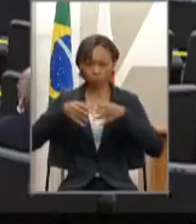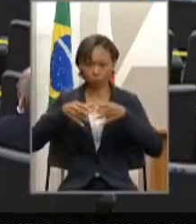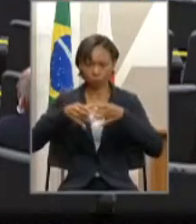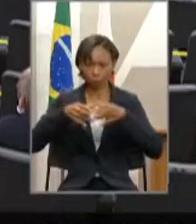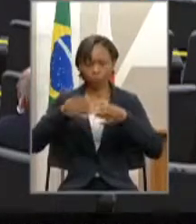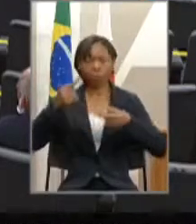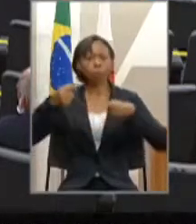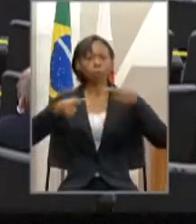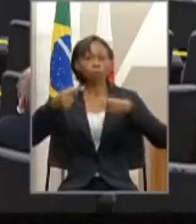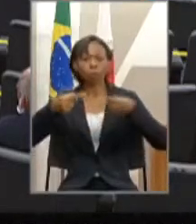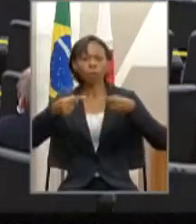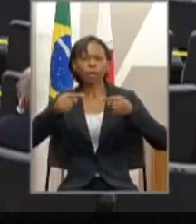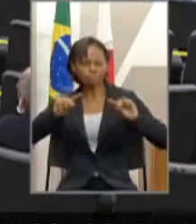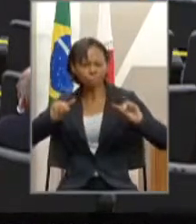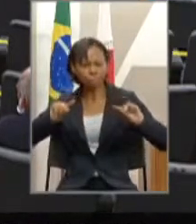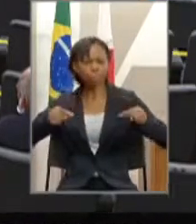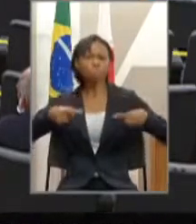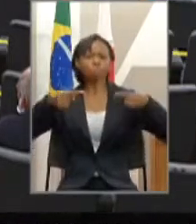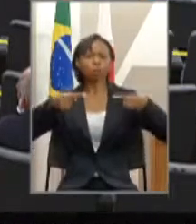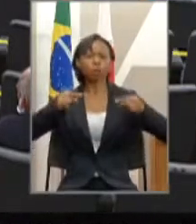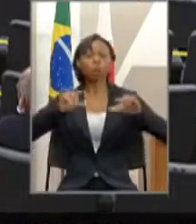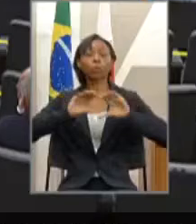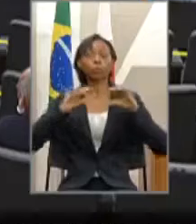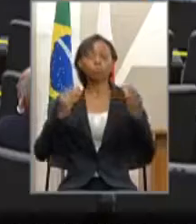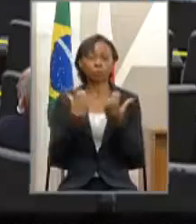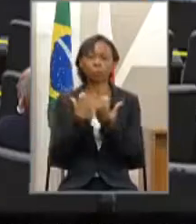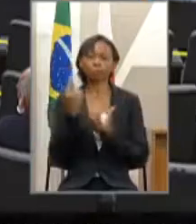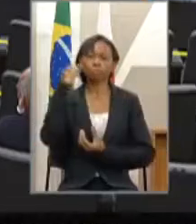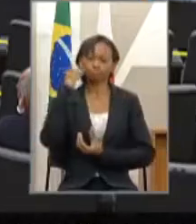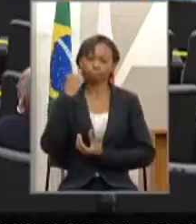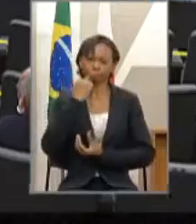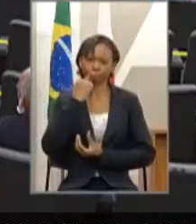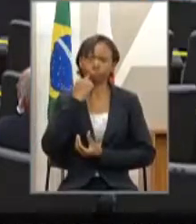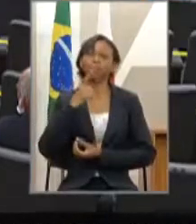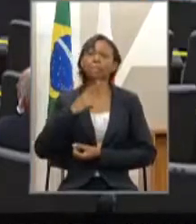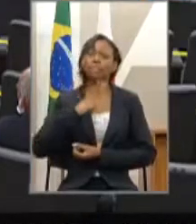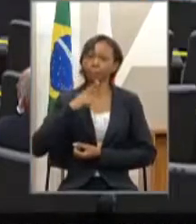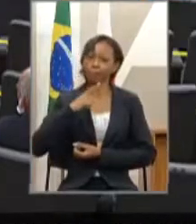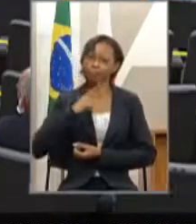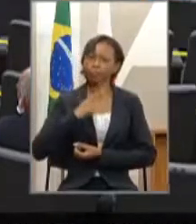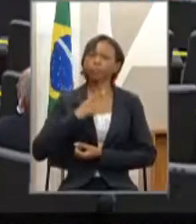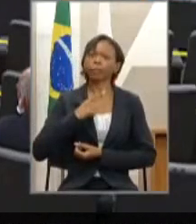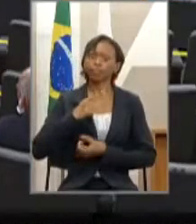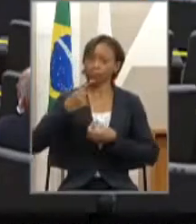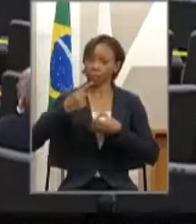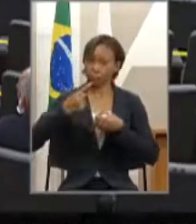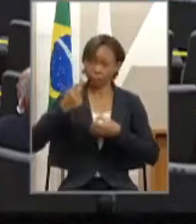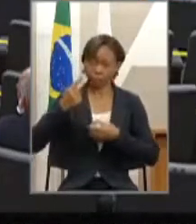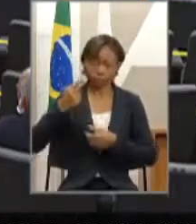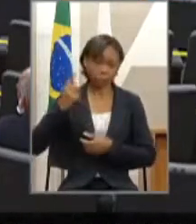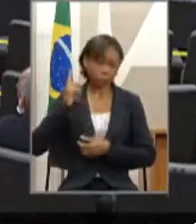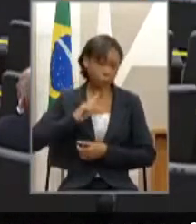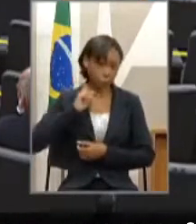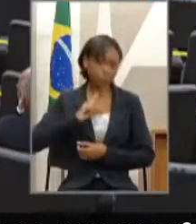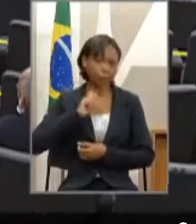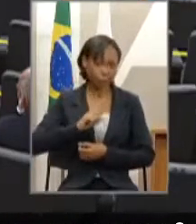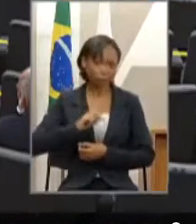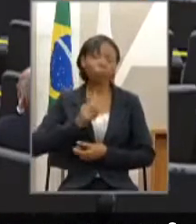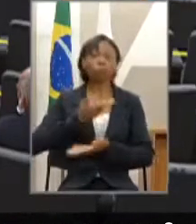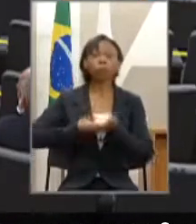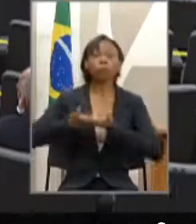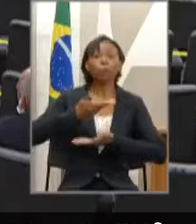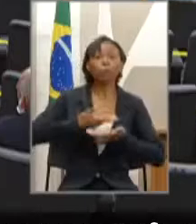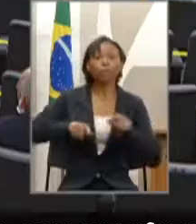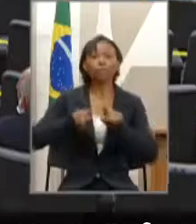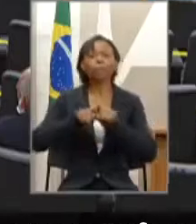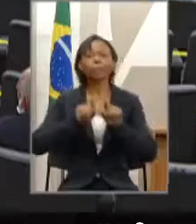Direitos da Pessoa com Deficiência vai discutir os desafios que a comunidade surda e enfrenta em Minas Gerais. O dia 26